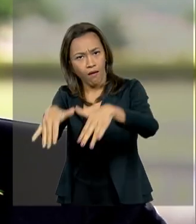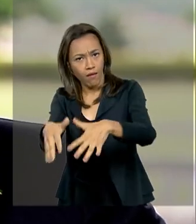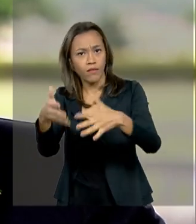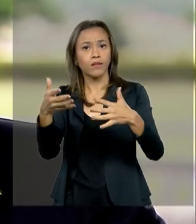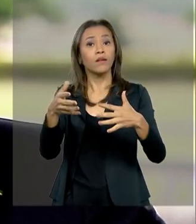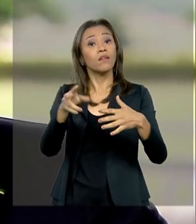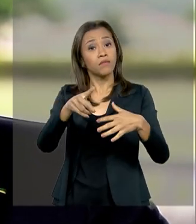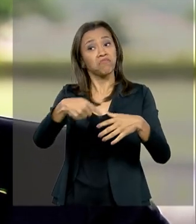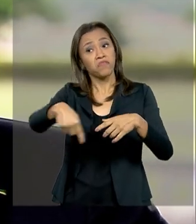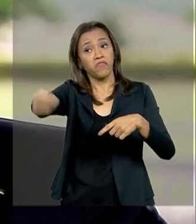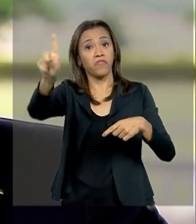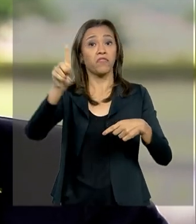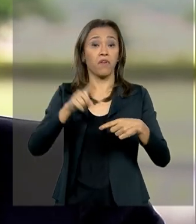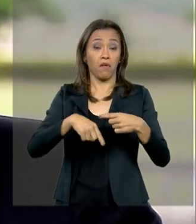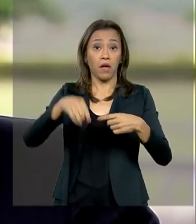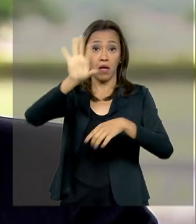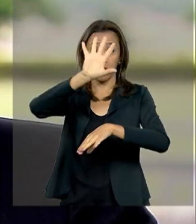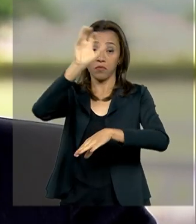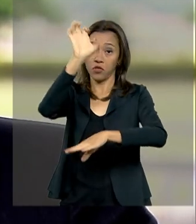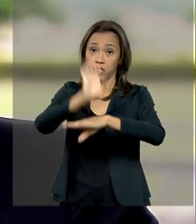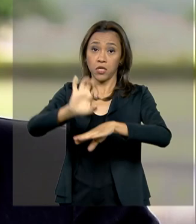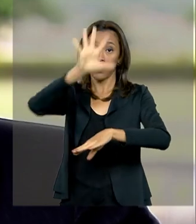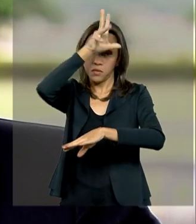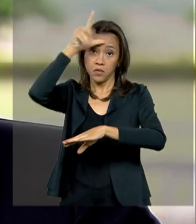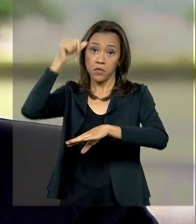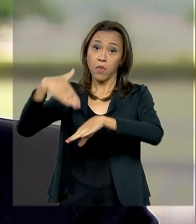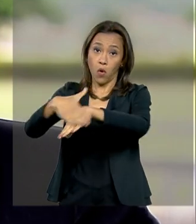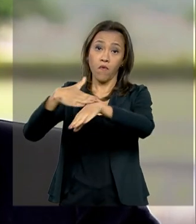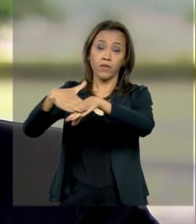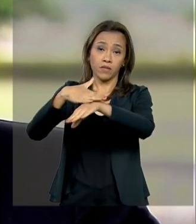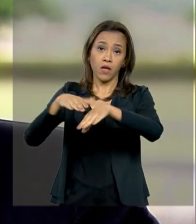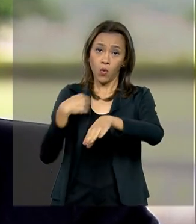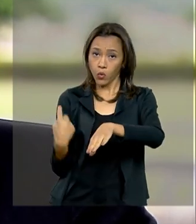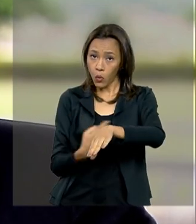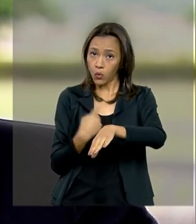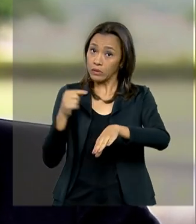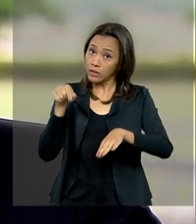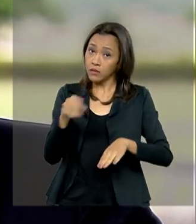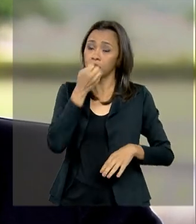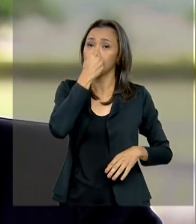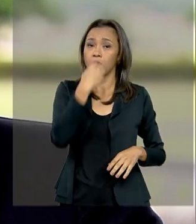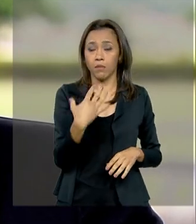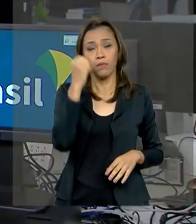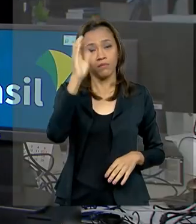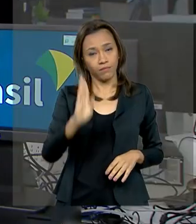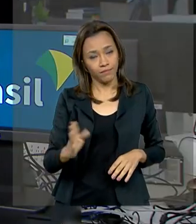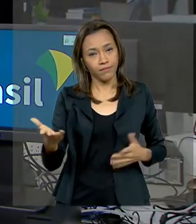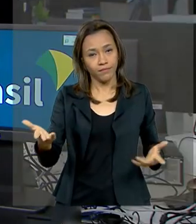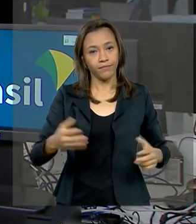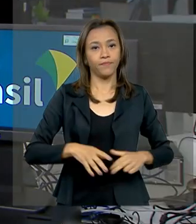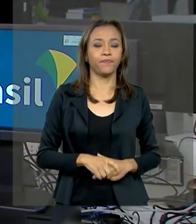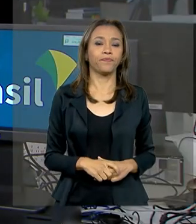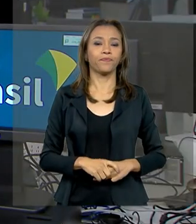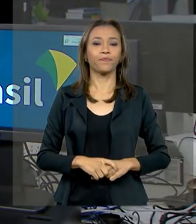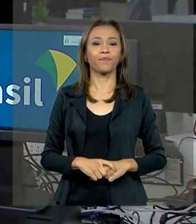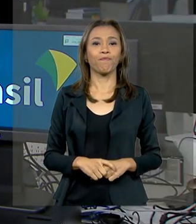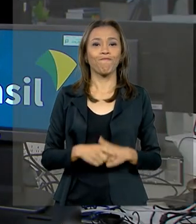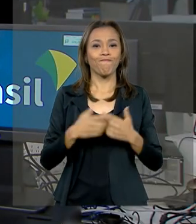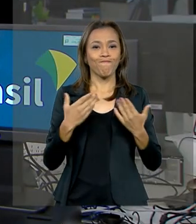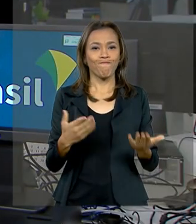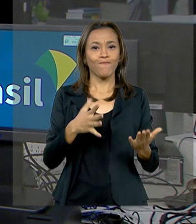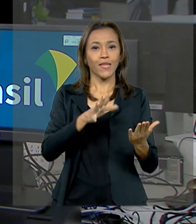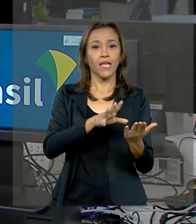conversar conosco. E isso é um sinal de prestígio do Brasil. Isso que é o mais importante do meu entender. Os